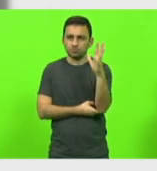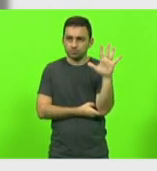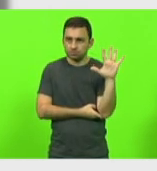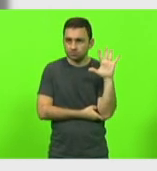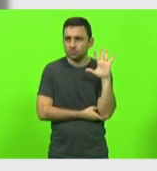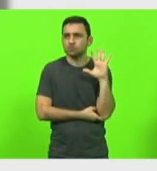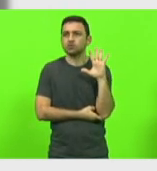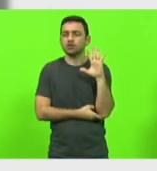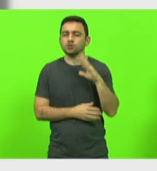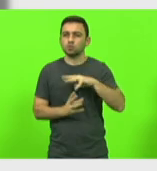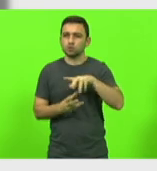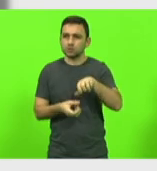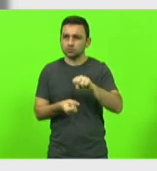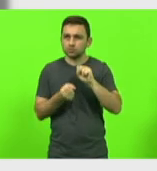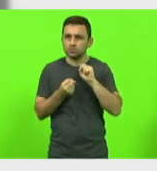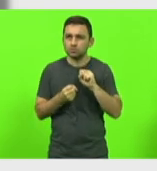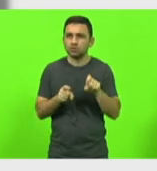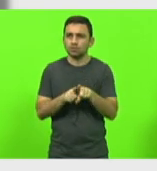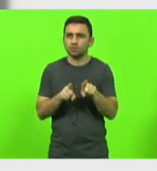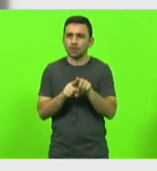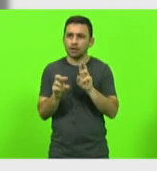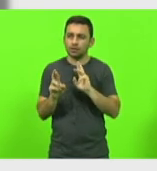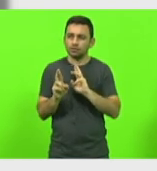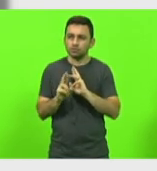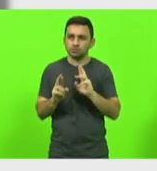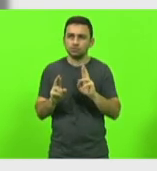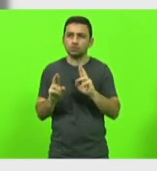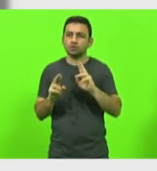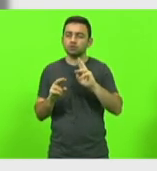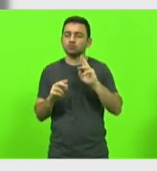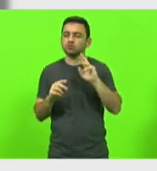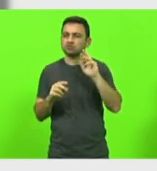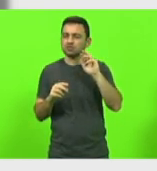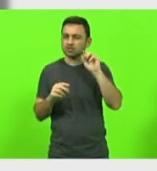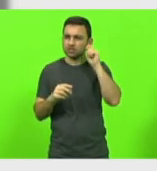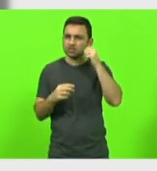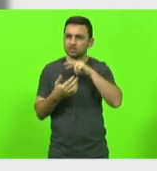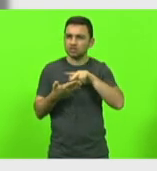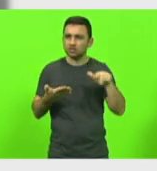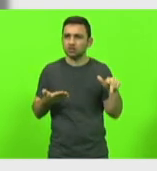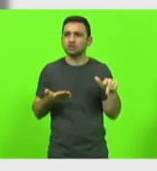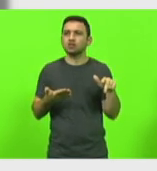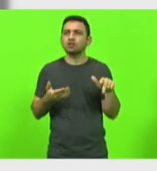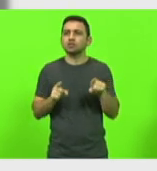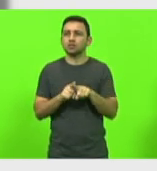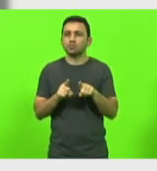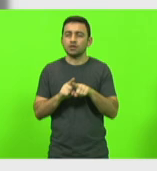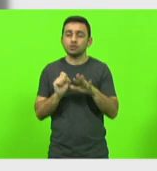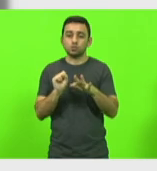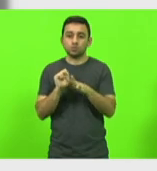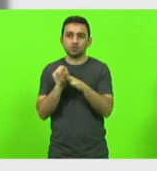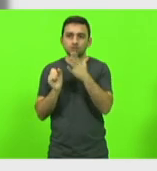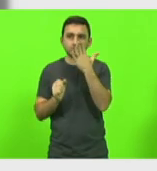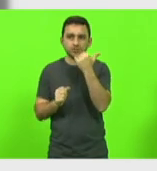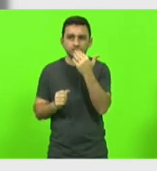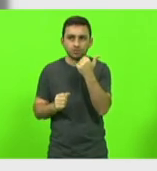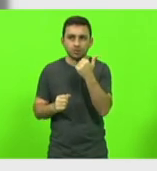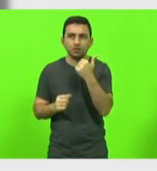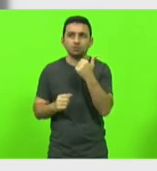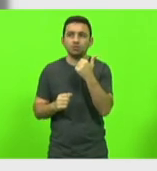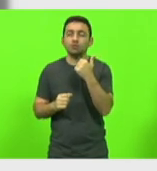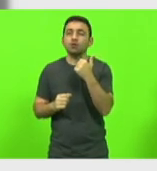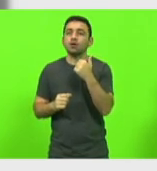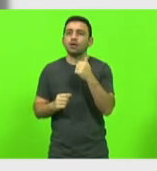sustentabilidade, relações étnico-raciais e segurança alimentar e nutricional. Esses eixos não é a deputada